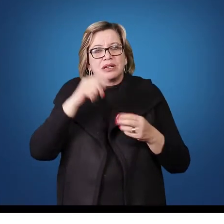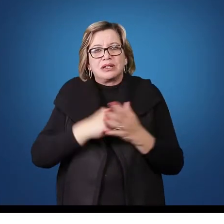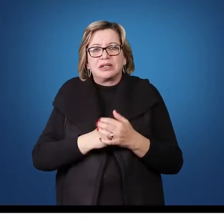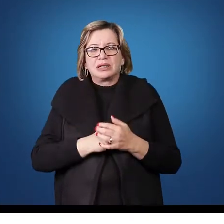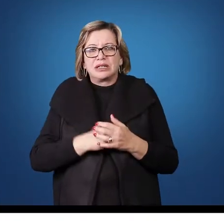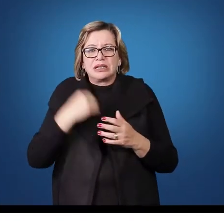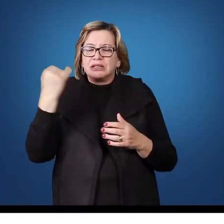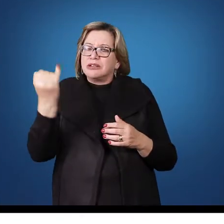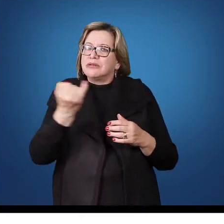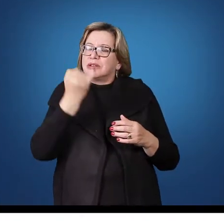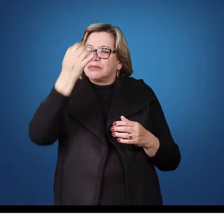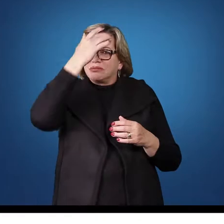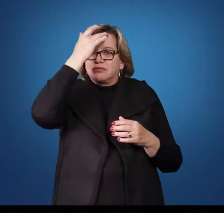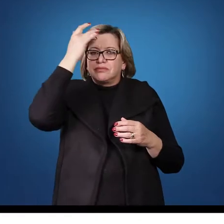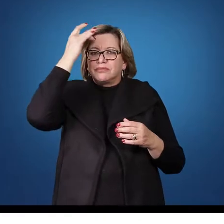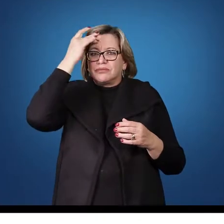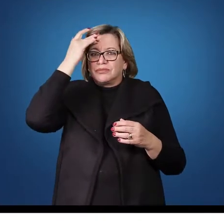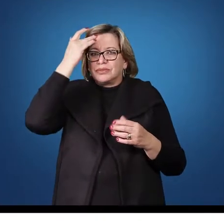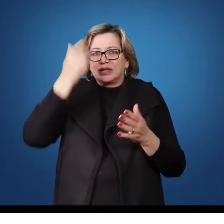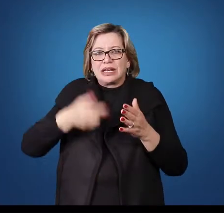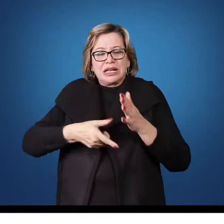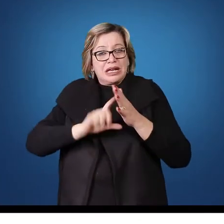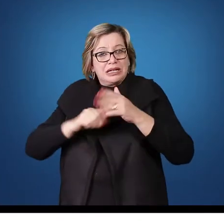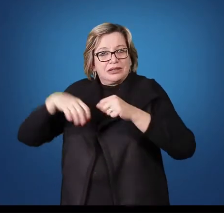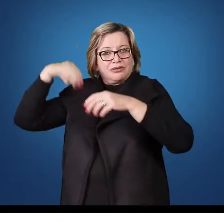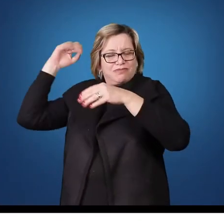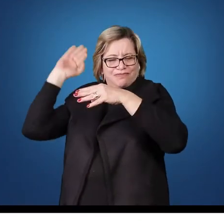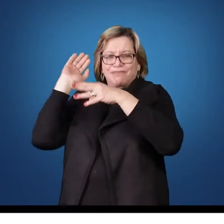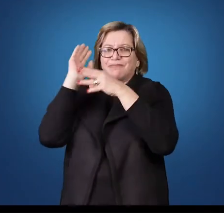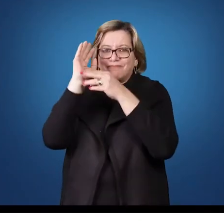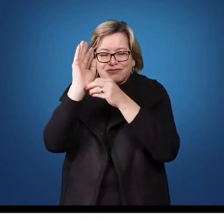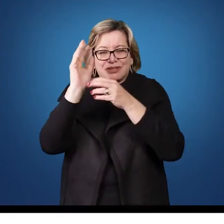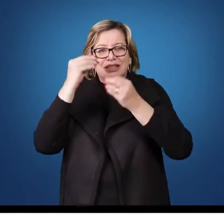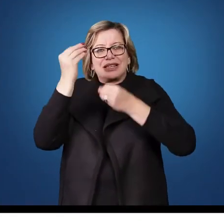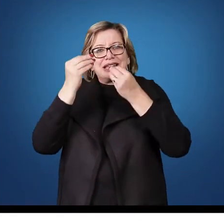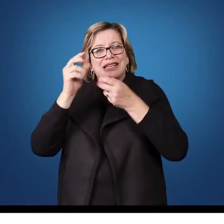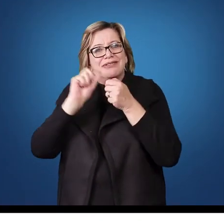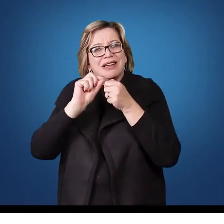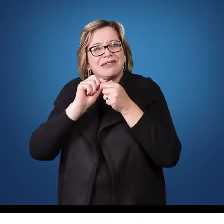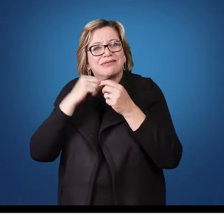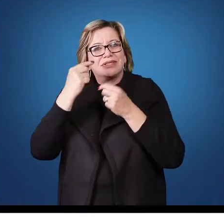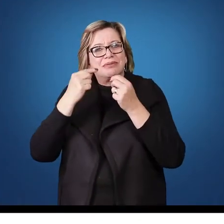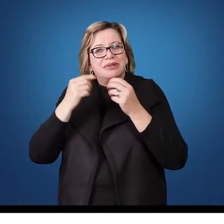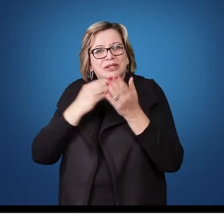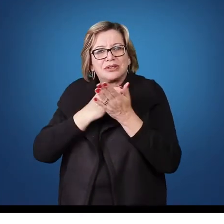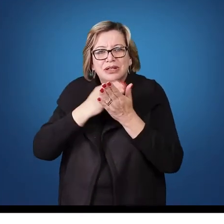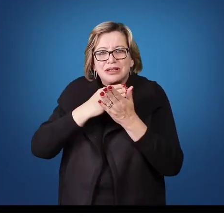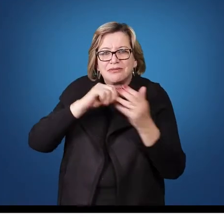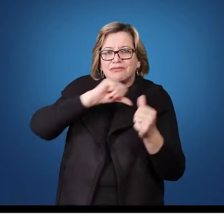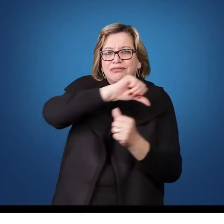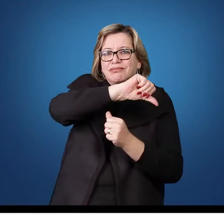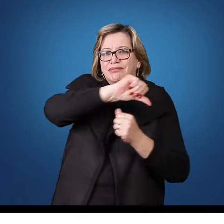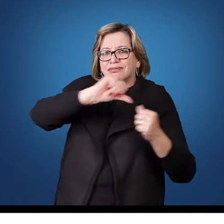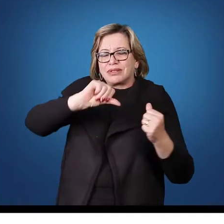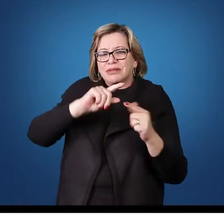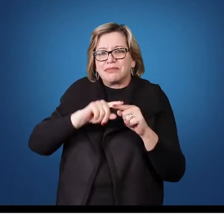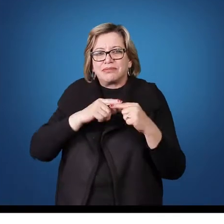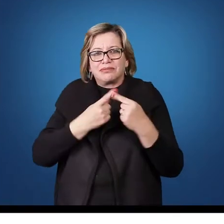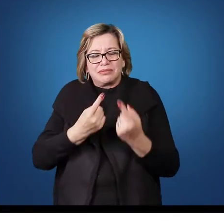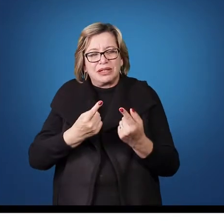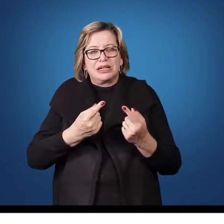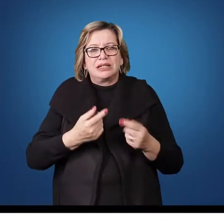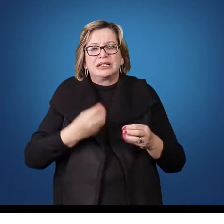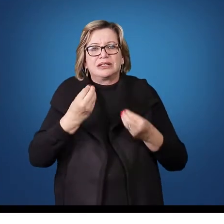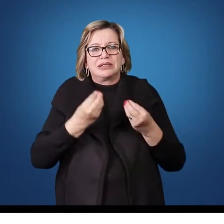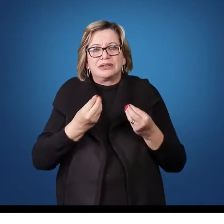no momento da partida, antes do saque, se mantenham suas posições de rotação e após a entrada da bola em jogo é possível alterá-las. Mas inicialmente a posição,